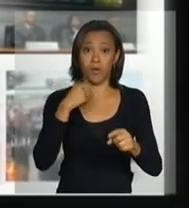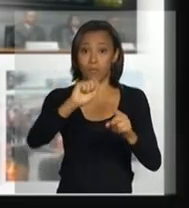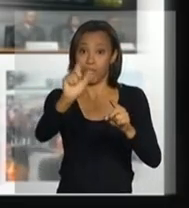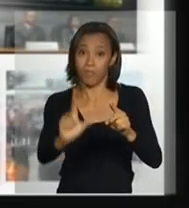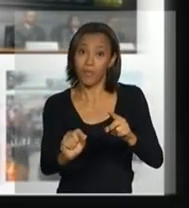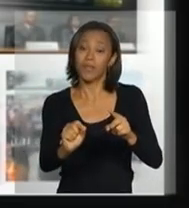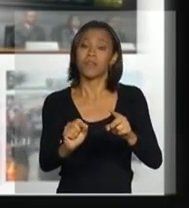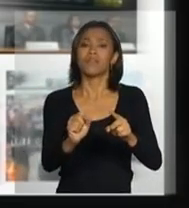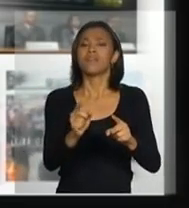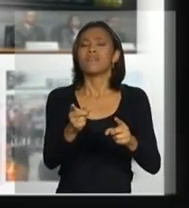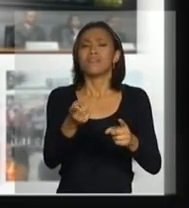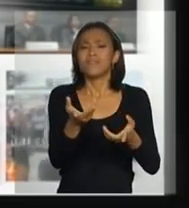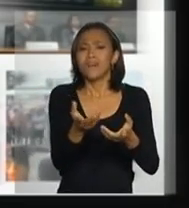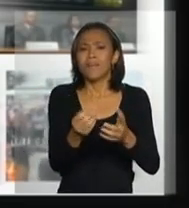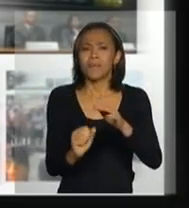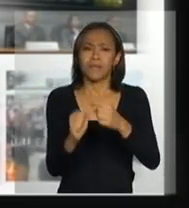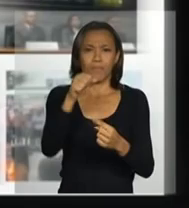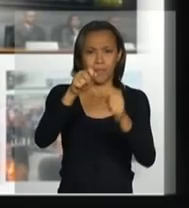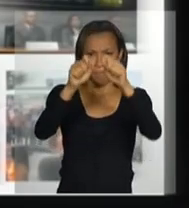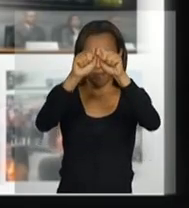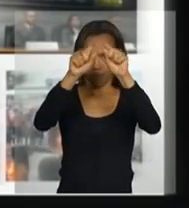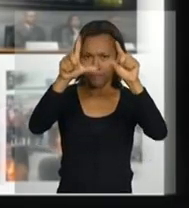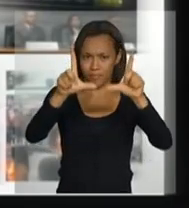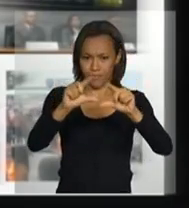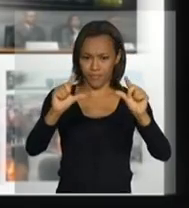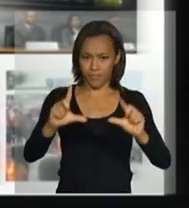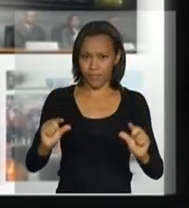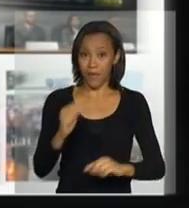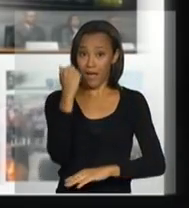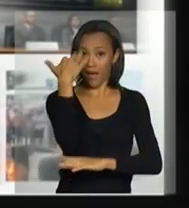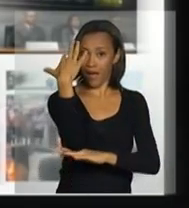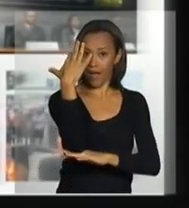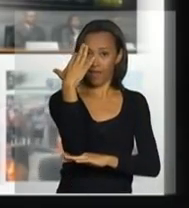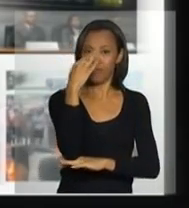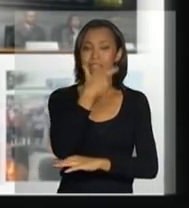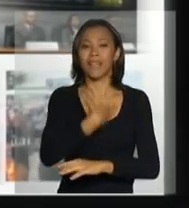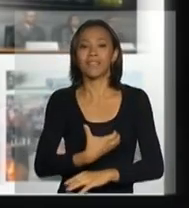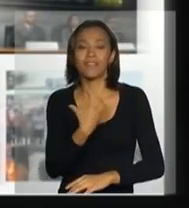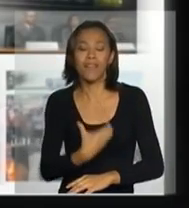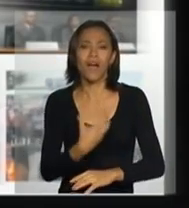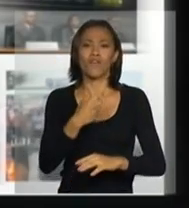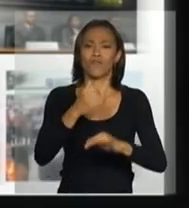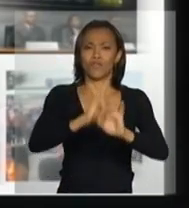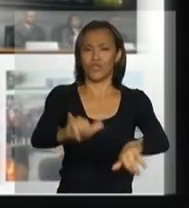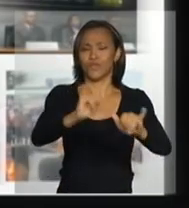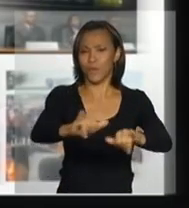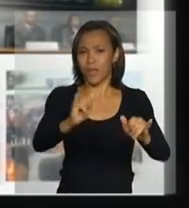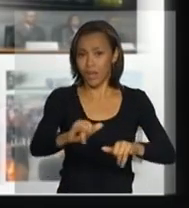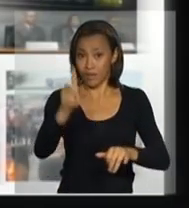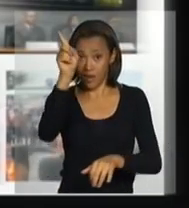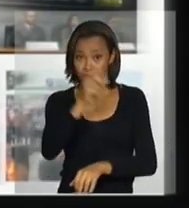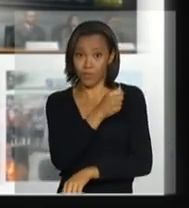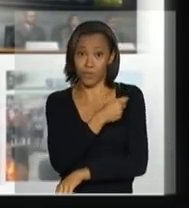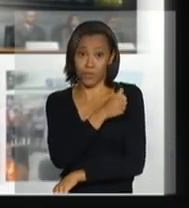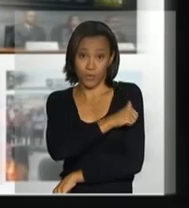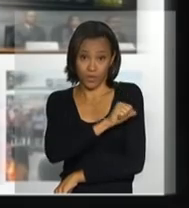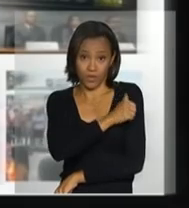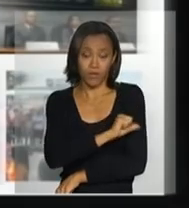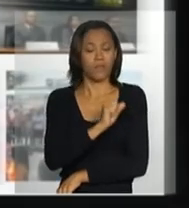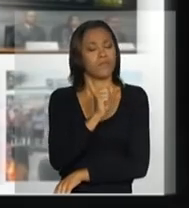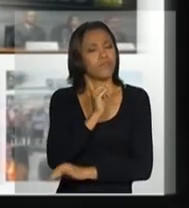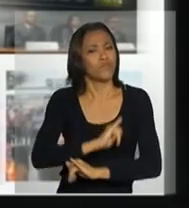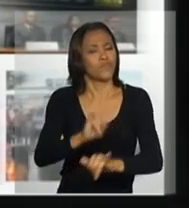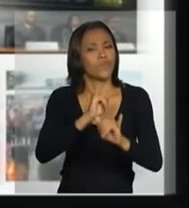o Bradesco Seguros, a Árvore de Natal, que foi inaugurada agora no Rio de Janeiro, tem um enfoque também levantando a